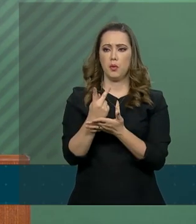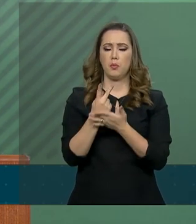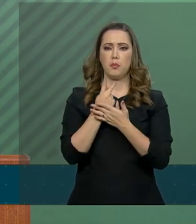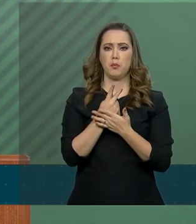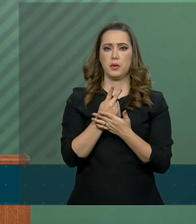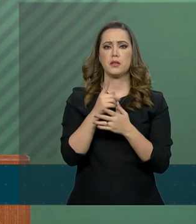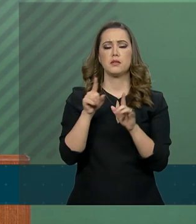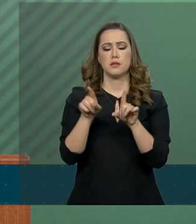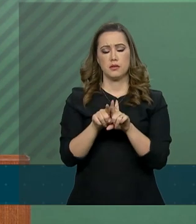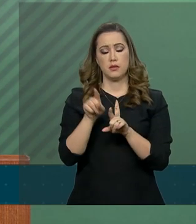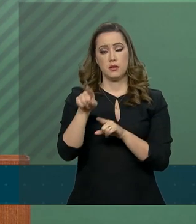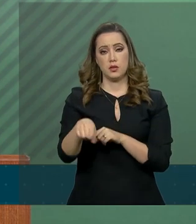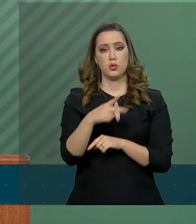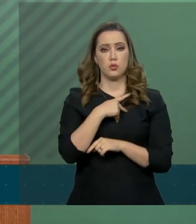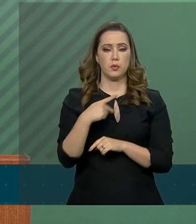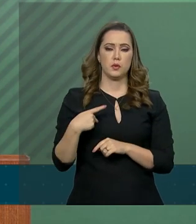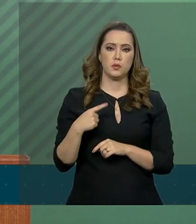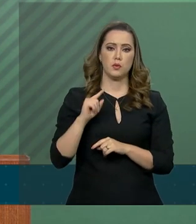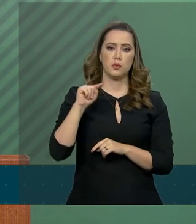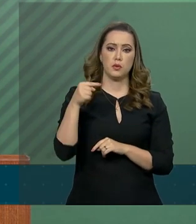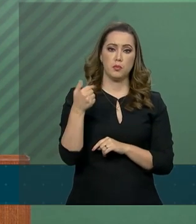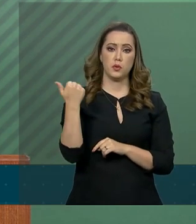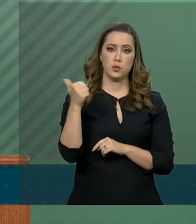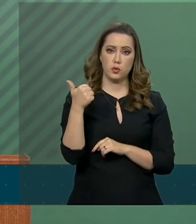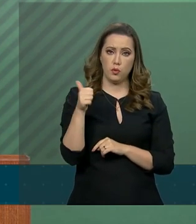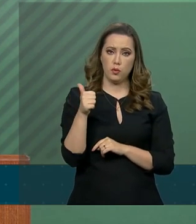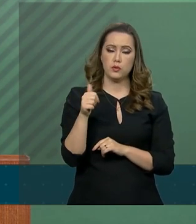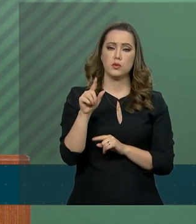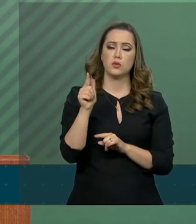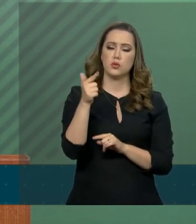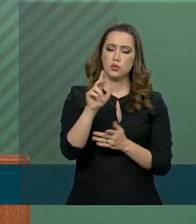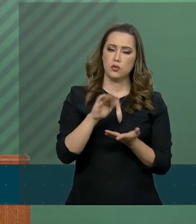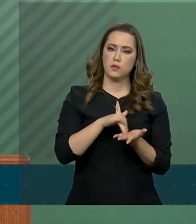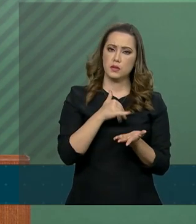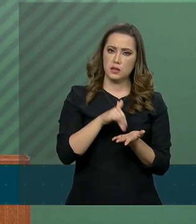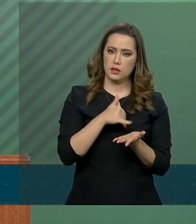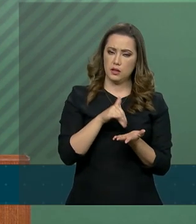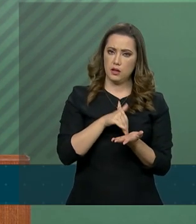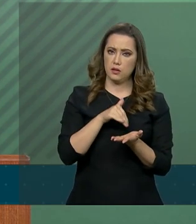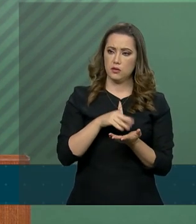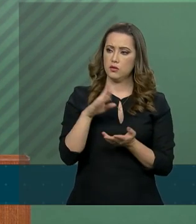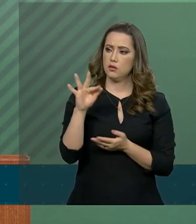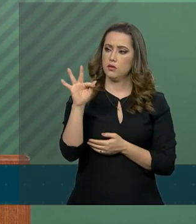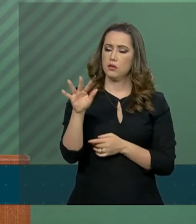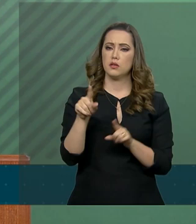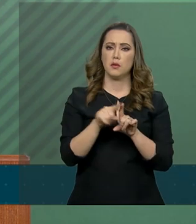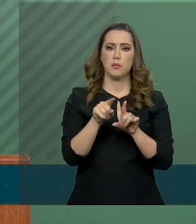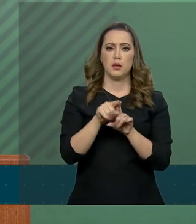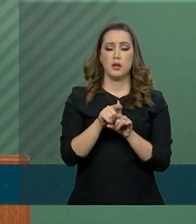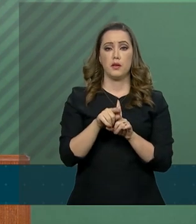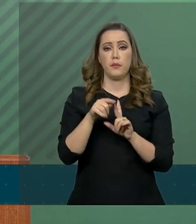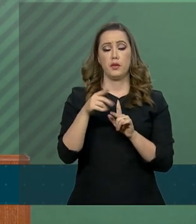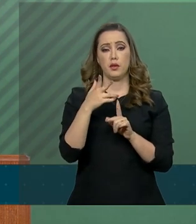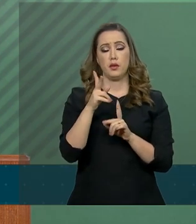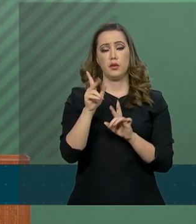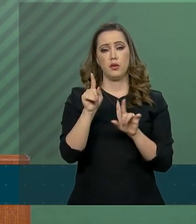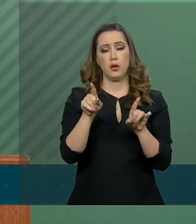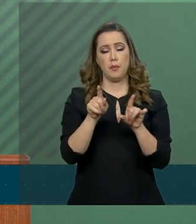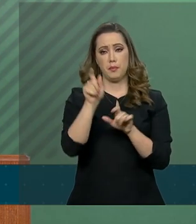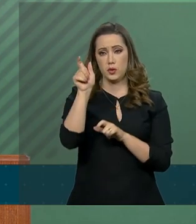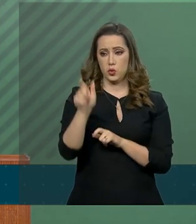Marcos Sintra, secretário da Receita Federal, e o missionário R. R. Soares, fundador da Igreja